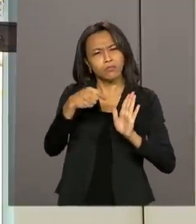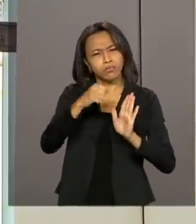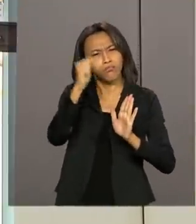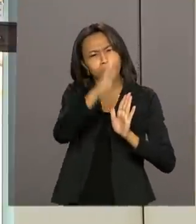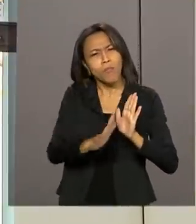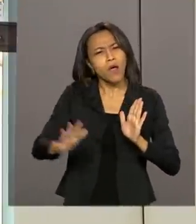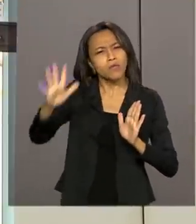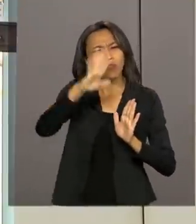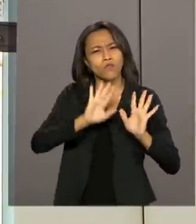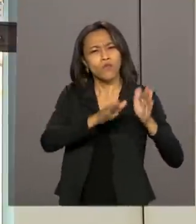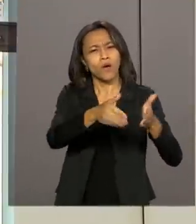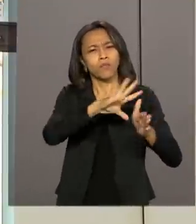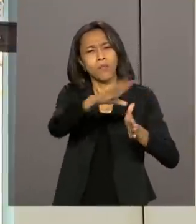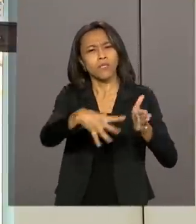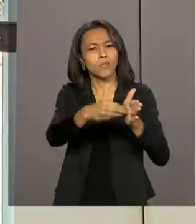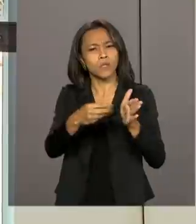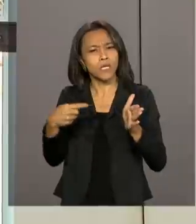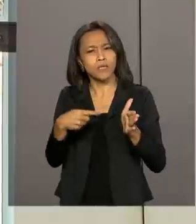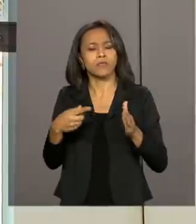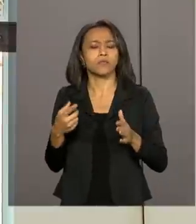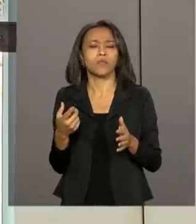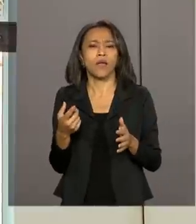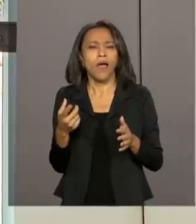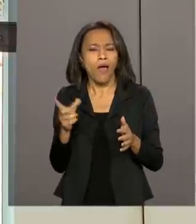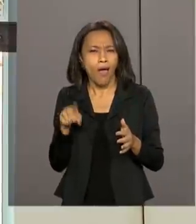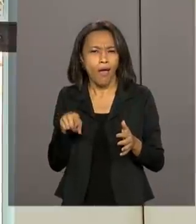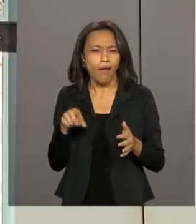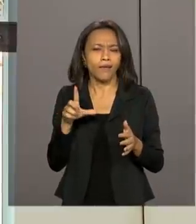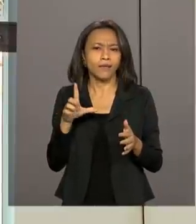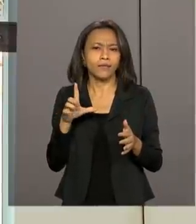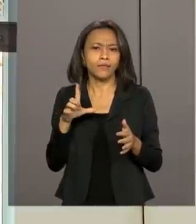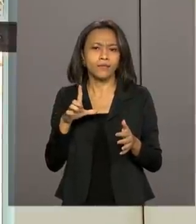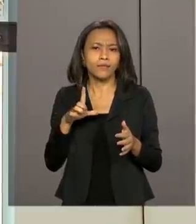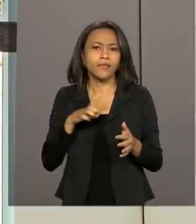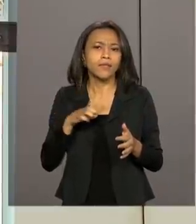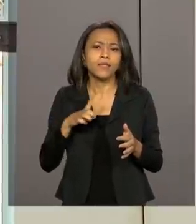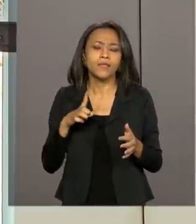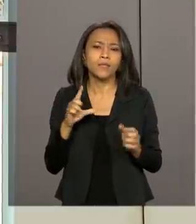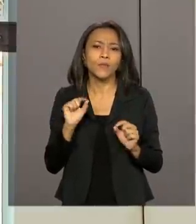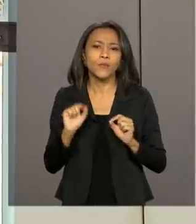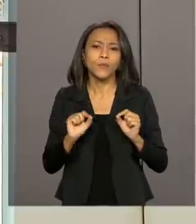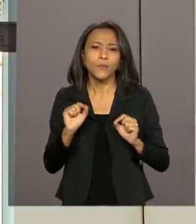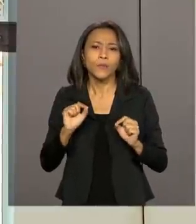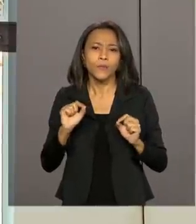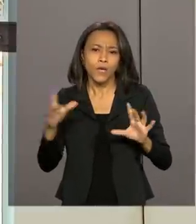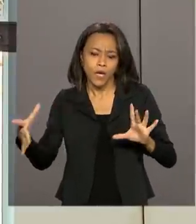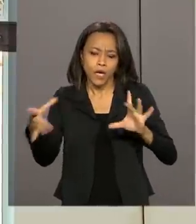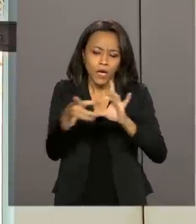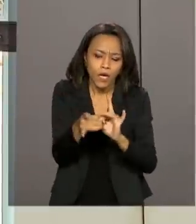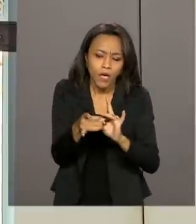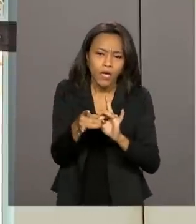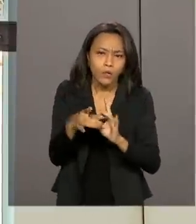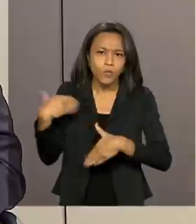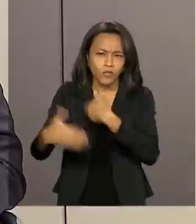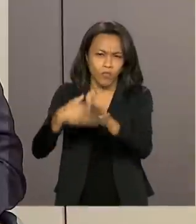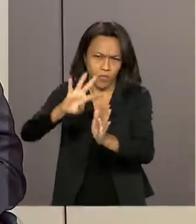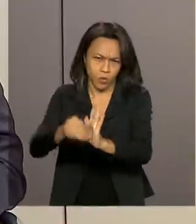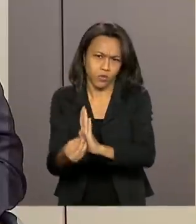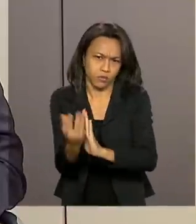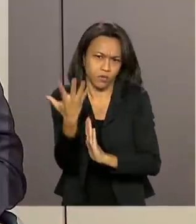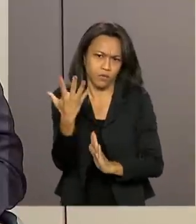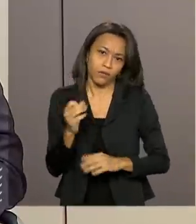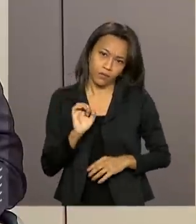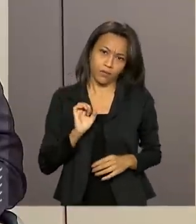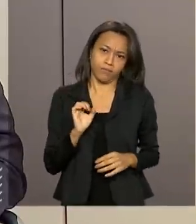brasileiro para a Amazônia, ele se sustenta também na questão do desenvolvimento sustentável, na visão do senhor? Não,